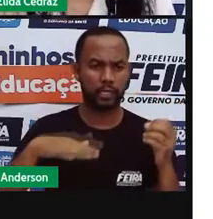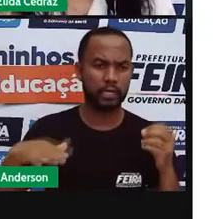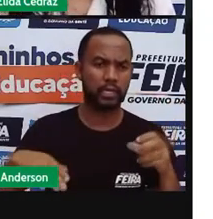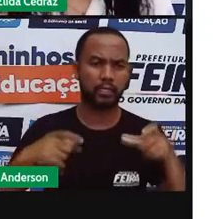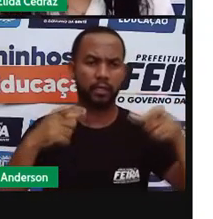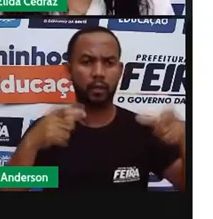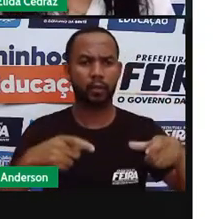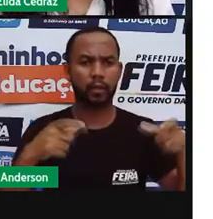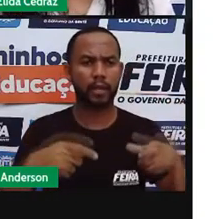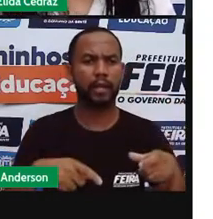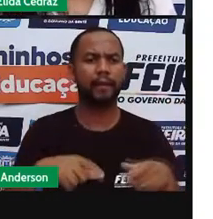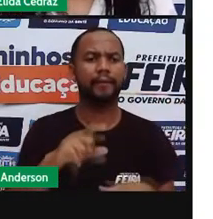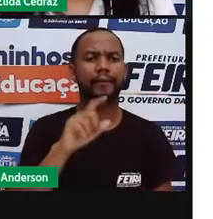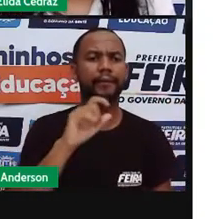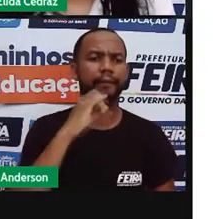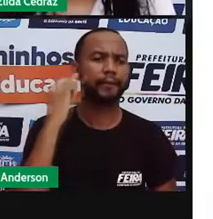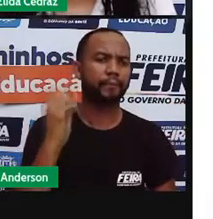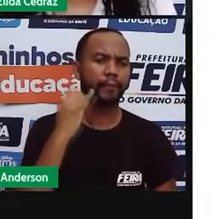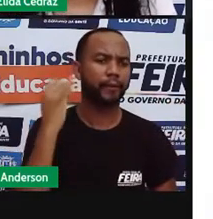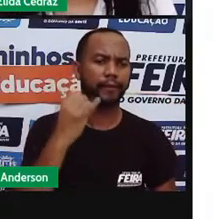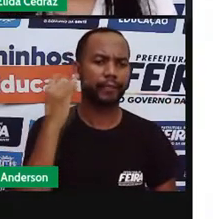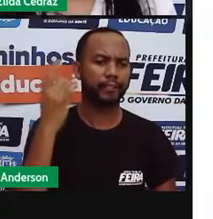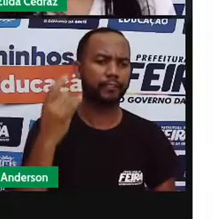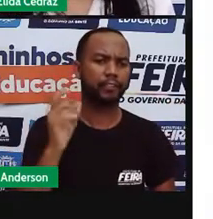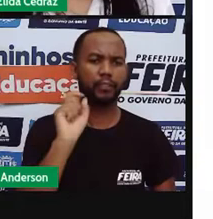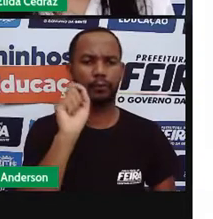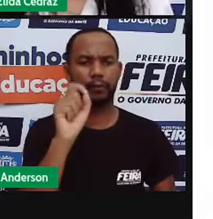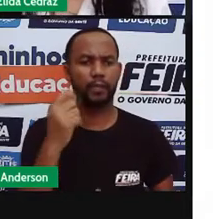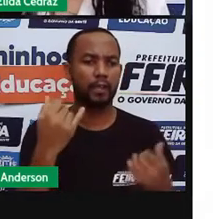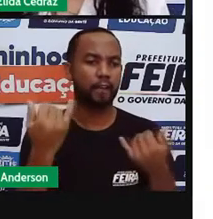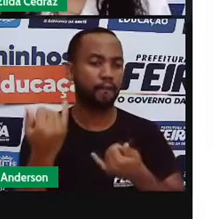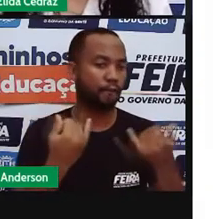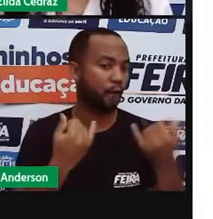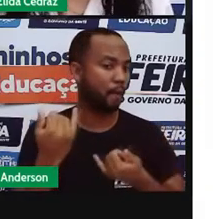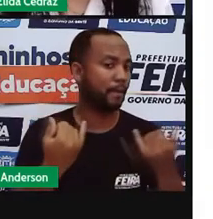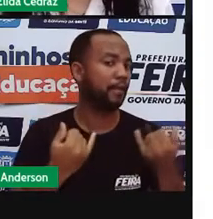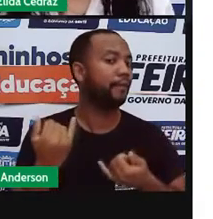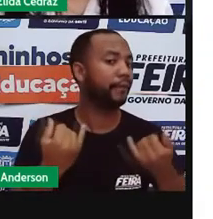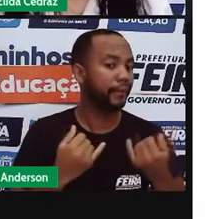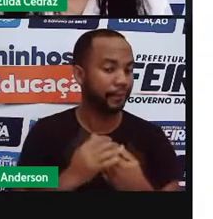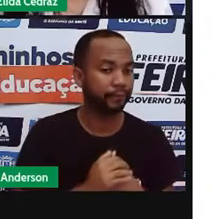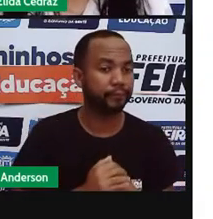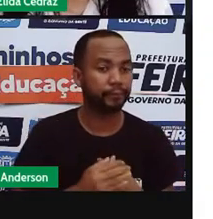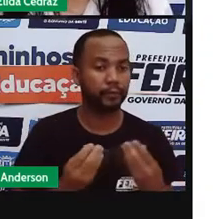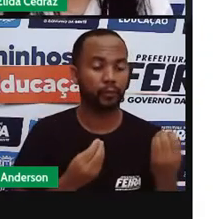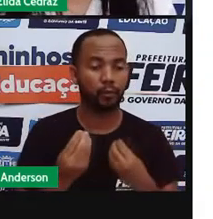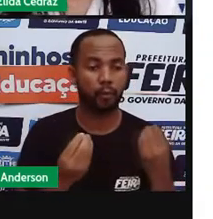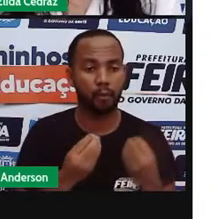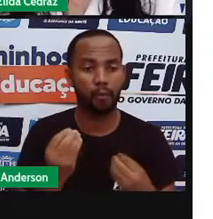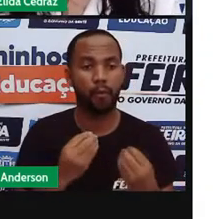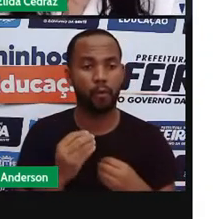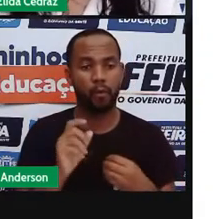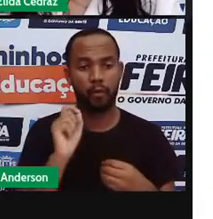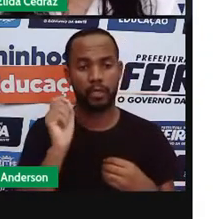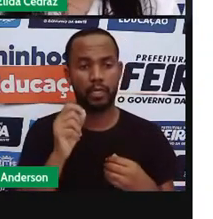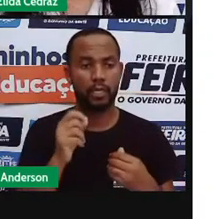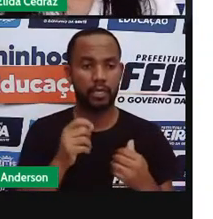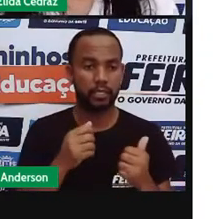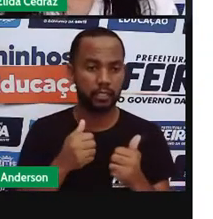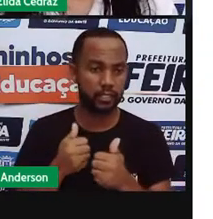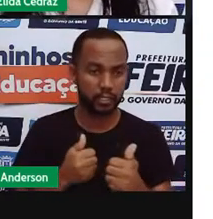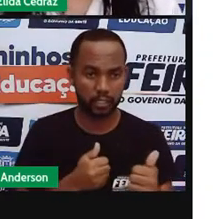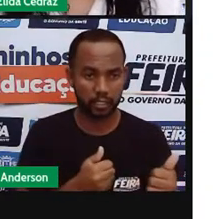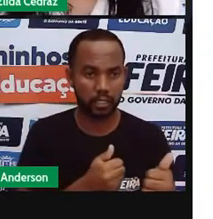é a informação que nos orienta como conduzir algo, como se